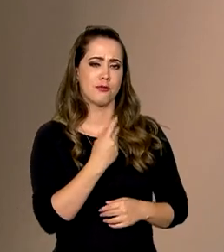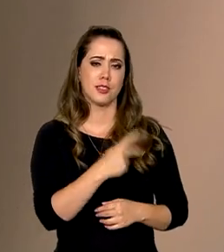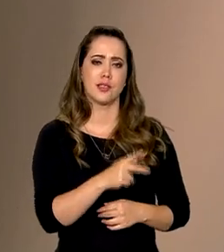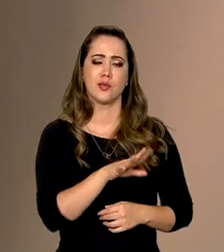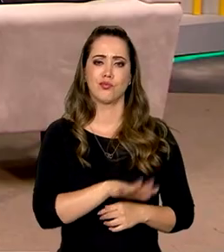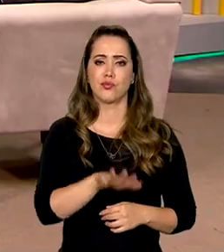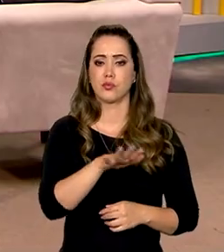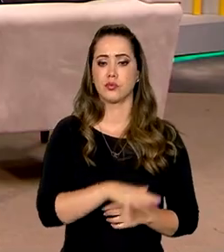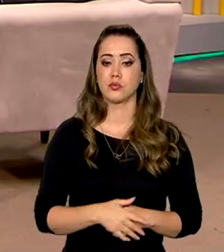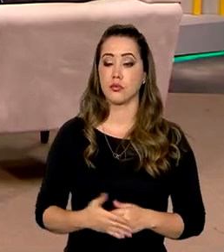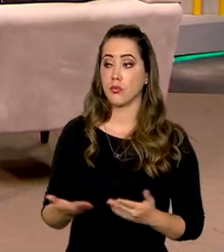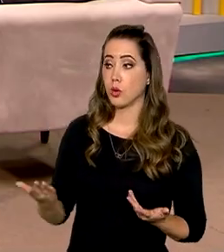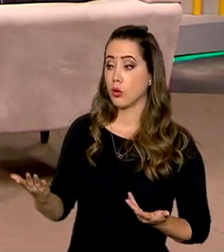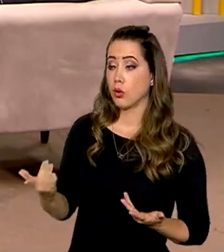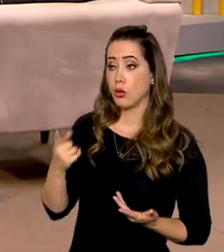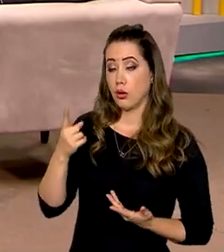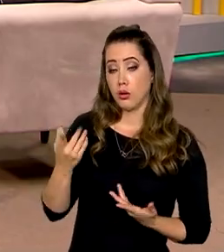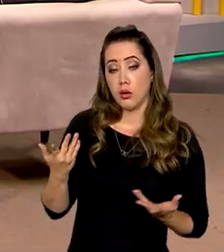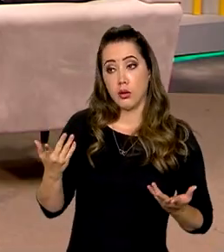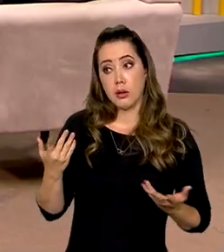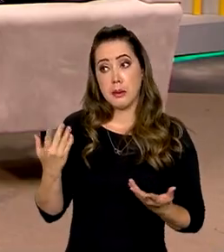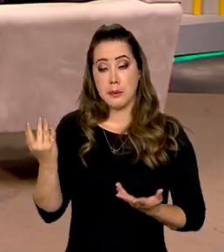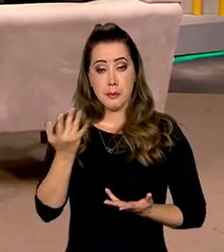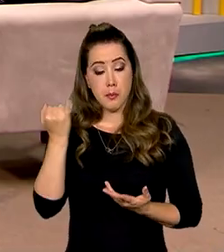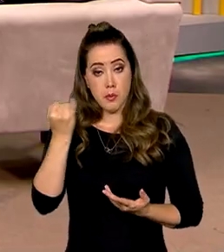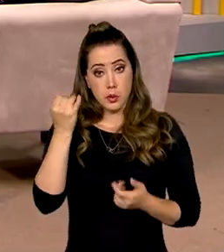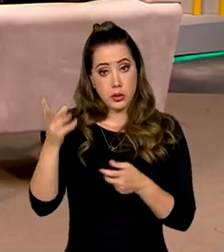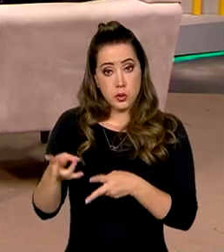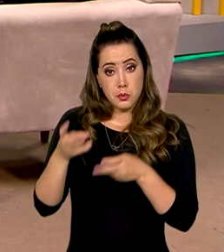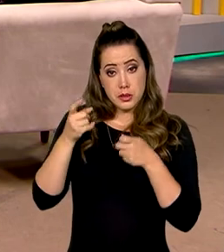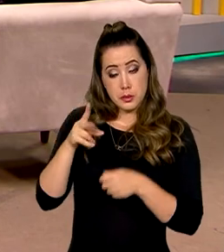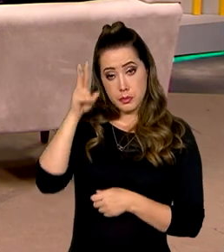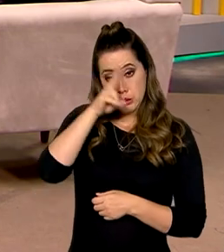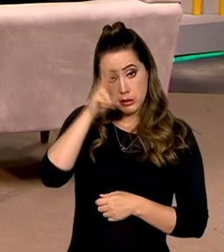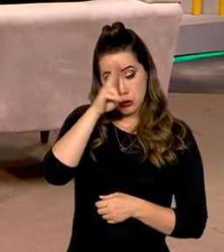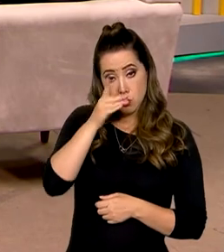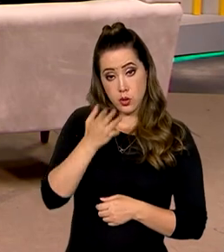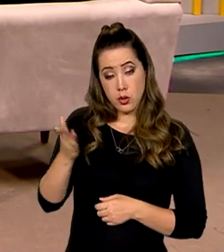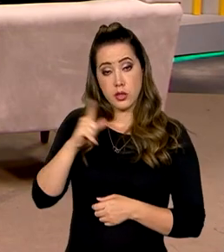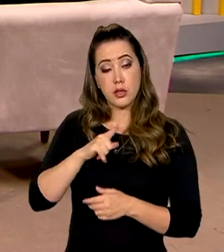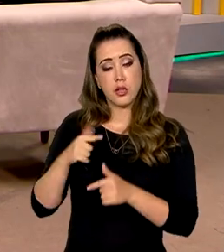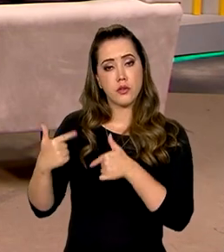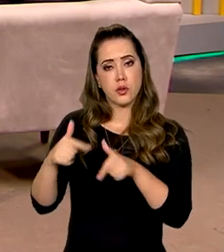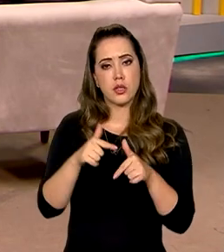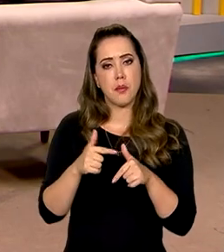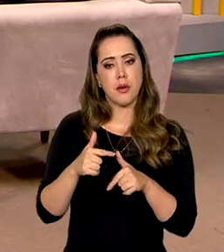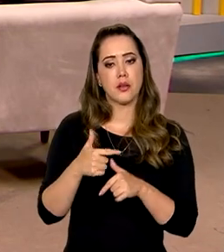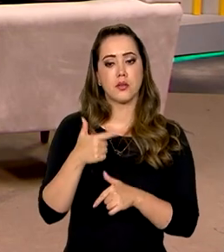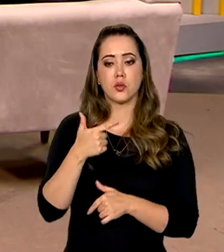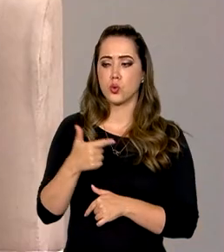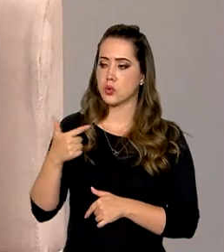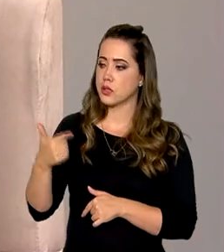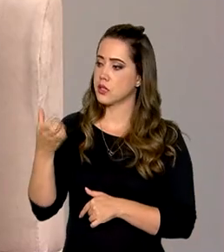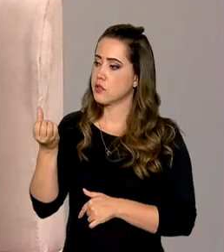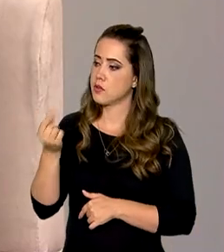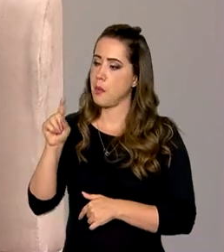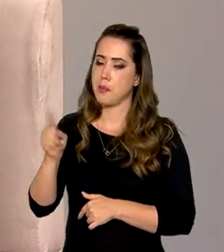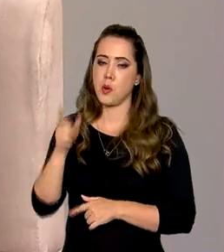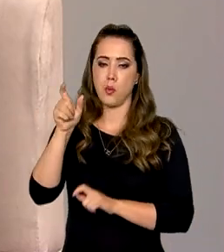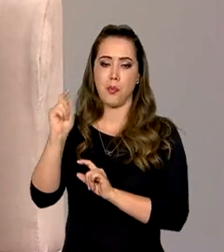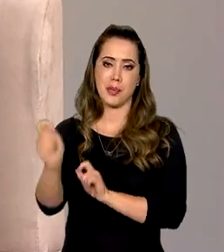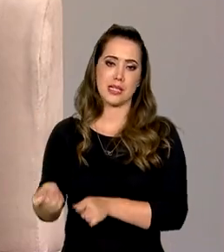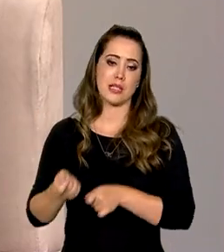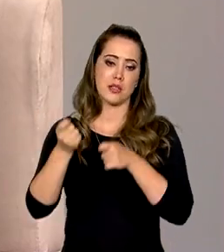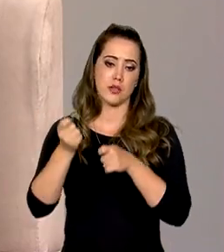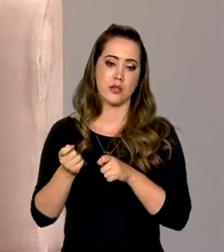total. E o incrível nessa história, como o senhor mesmo colocou, é que houve a iniciativa de 226 mil pescadores.